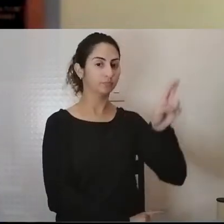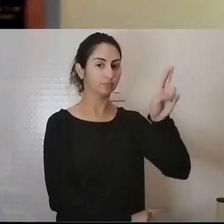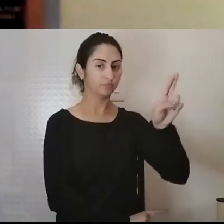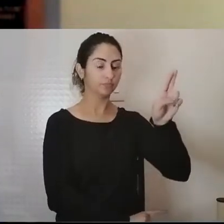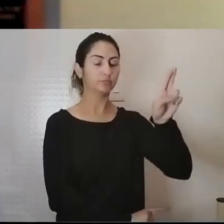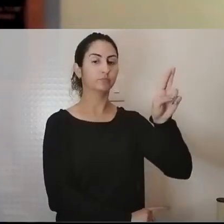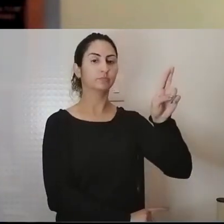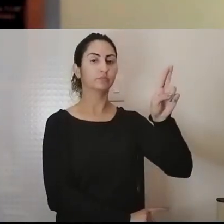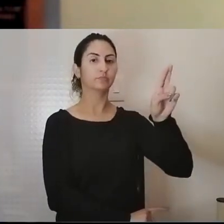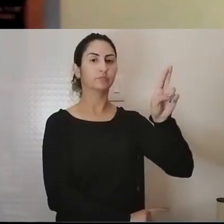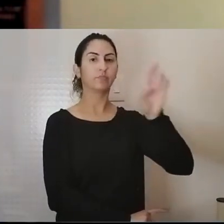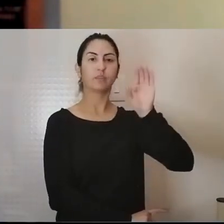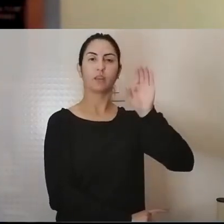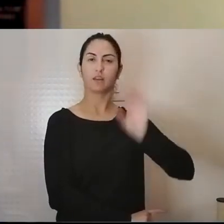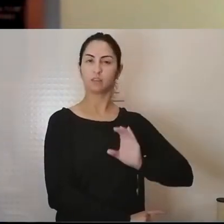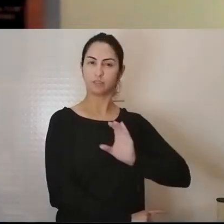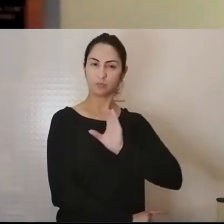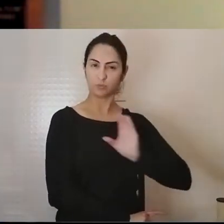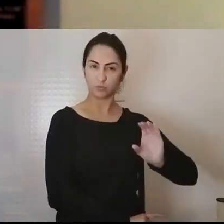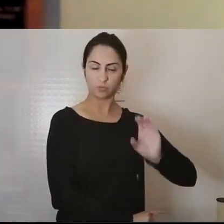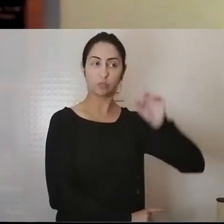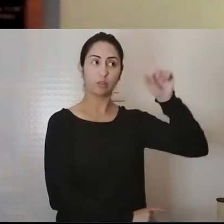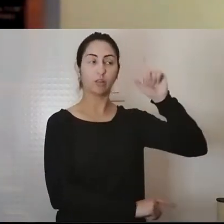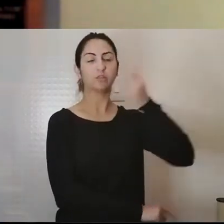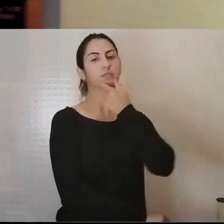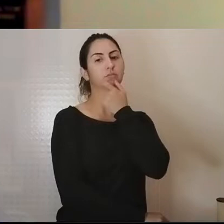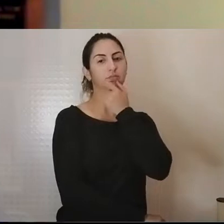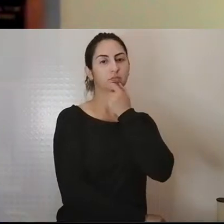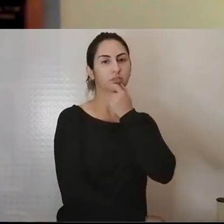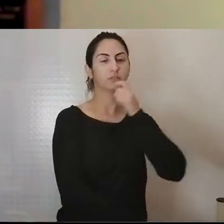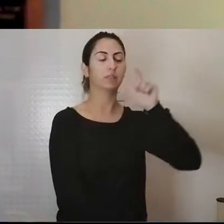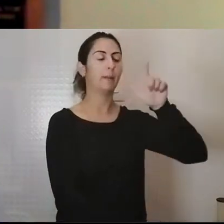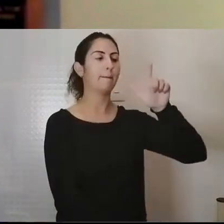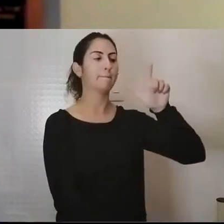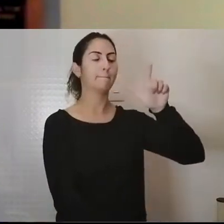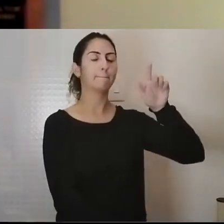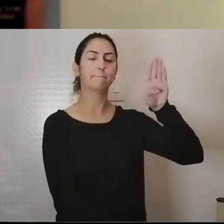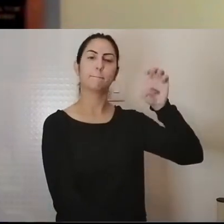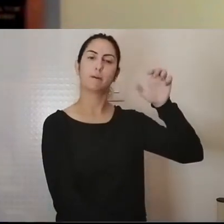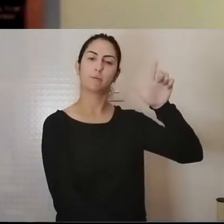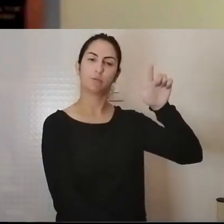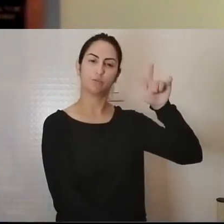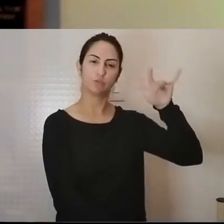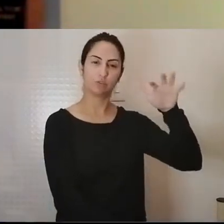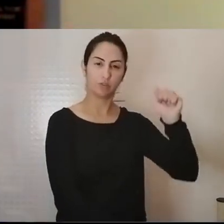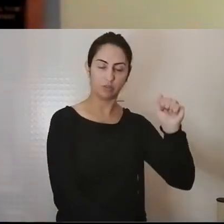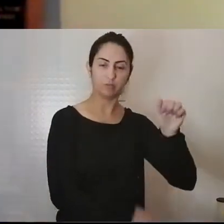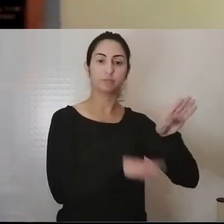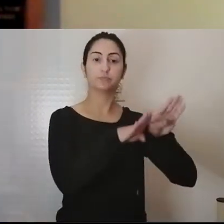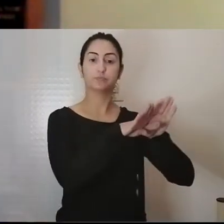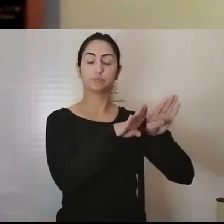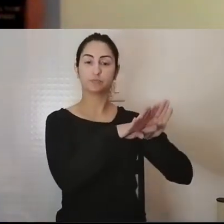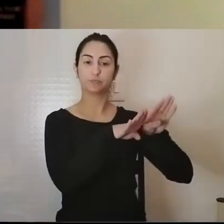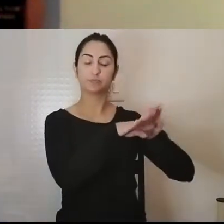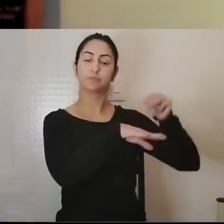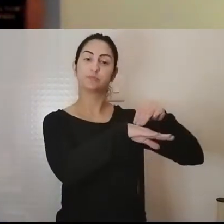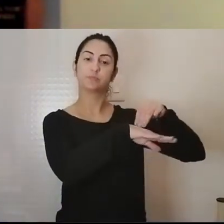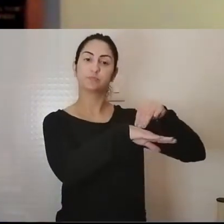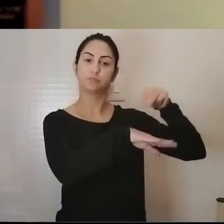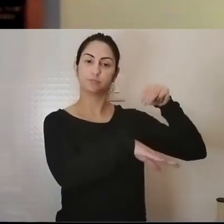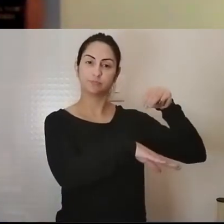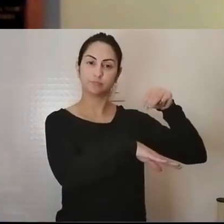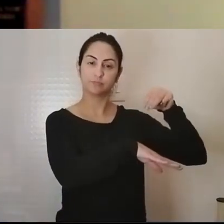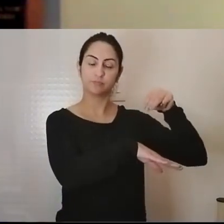Leuven, na Bélgica. Fez mestrado em Antropologia Social pela Universidade de Bergen, na Noruega, e se